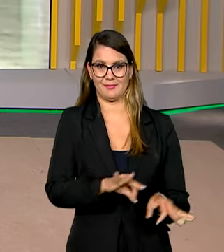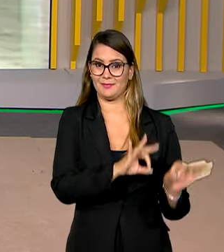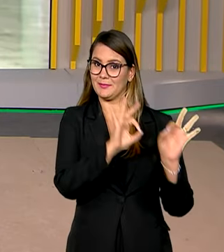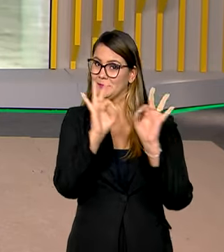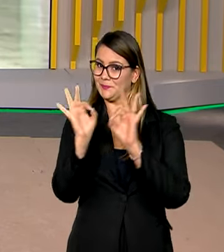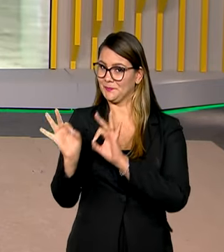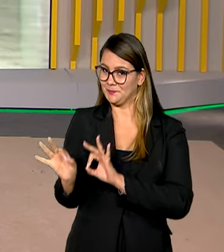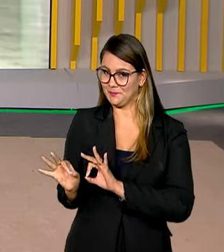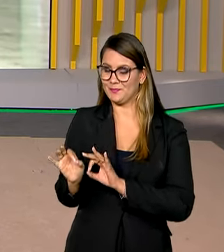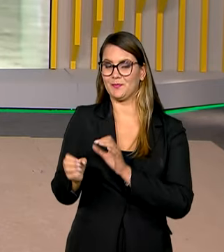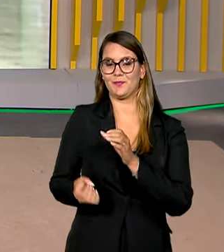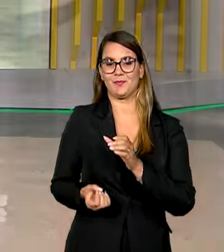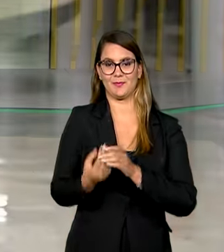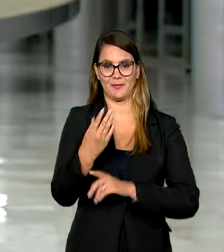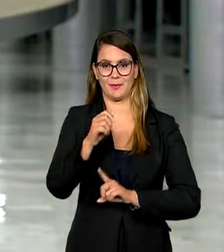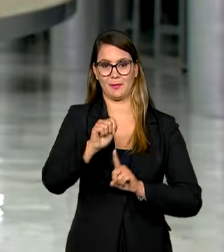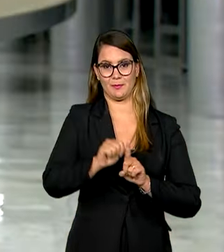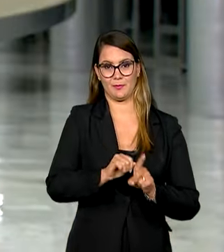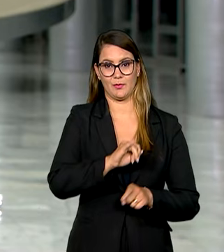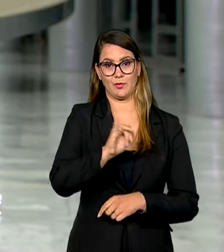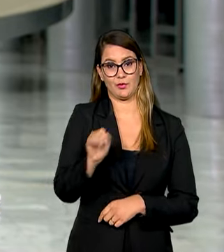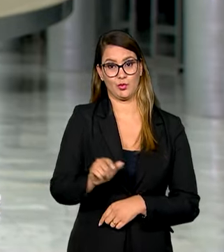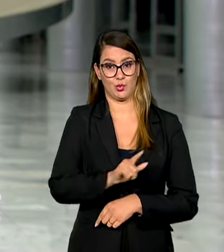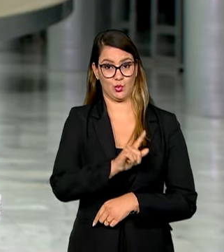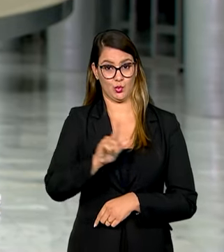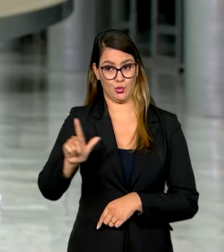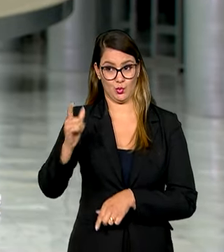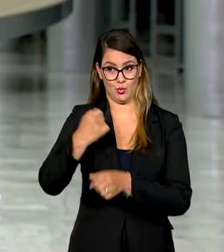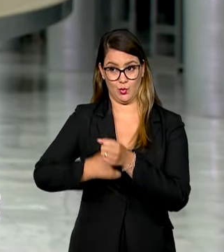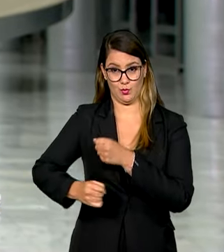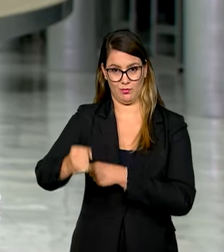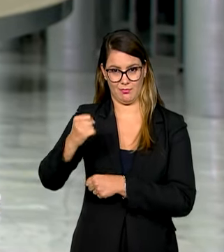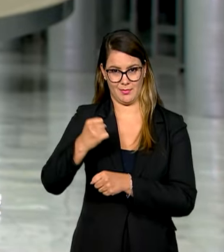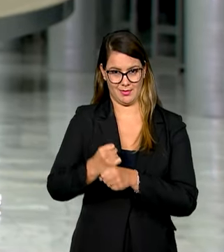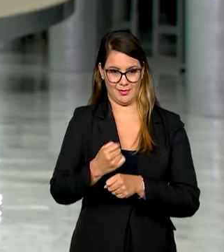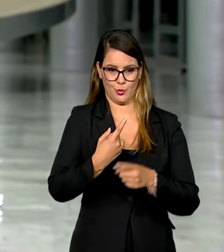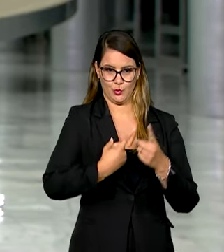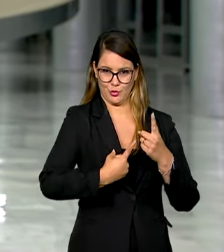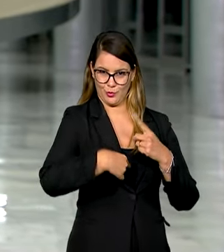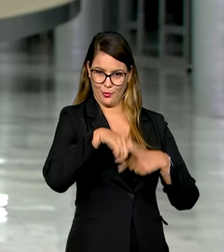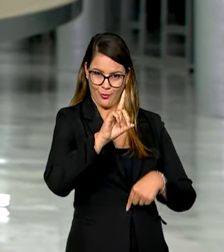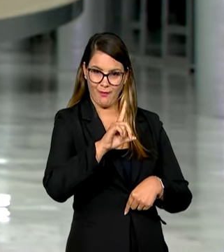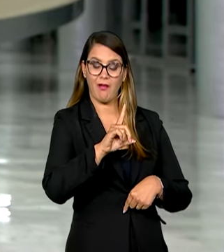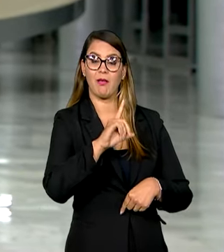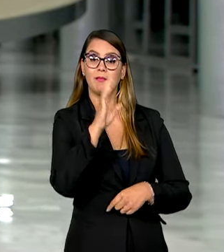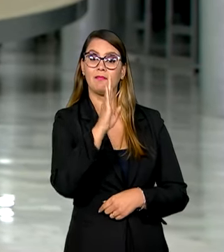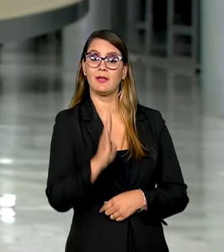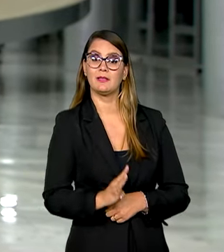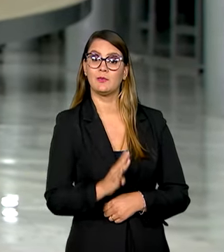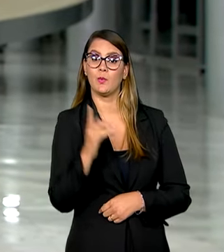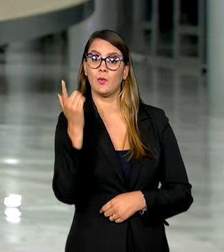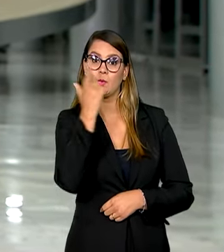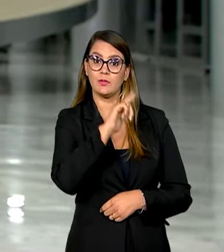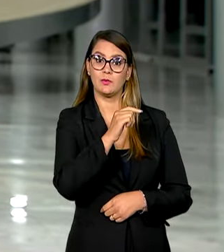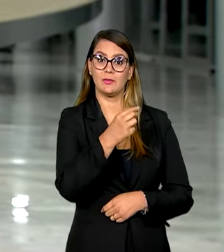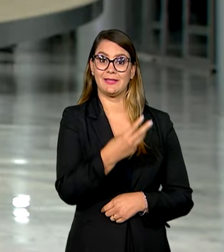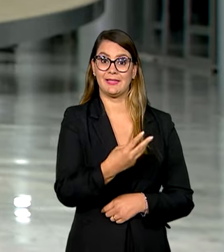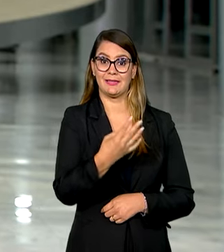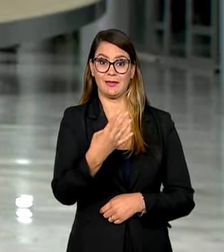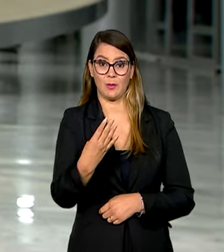Desde que foi criado em julho do ano passado, o programa Desenrola Brasil já atingiu o valor de R$